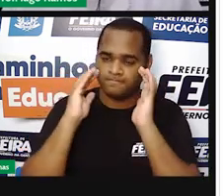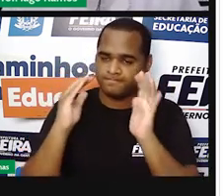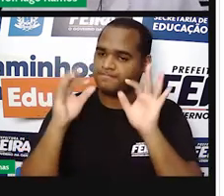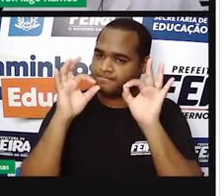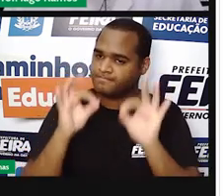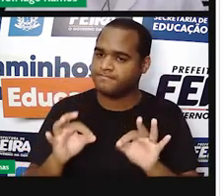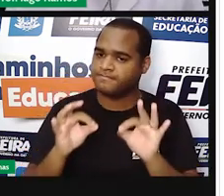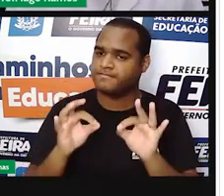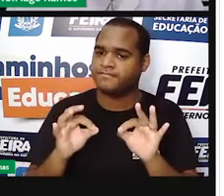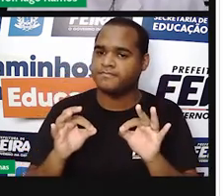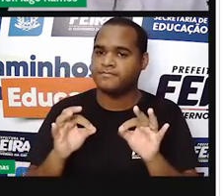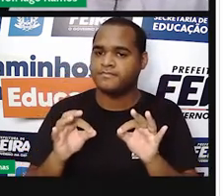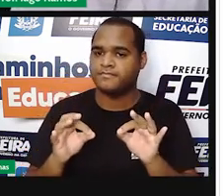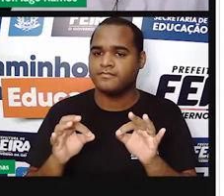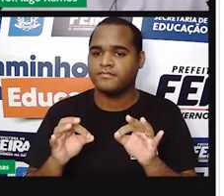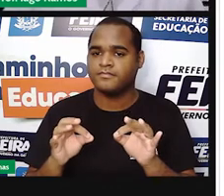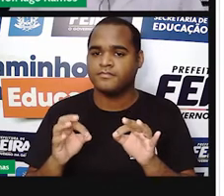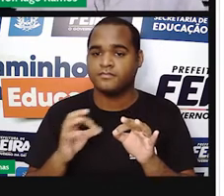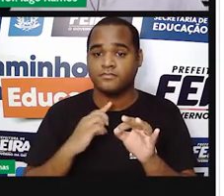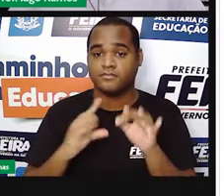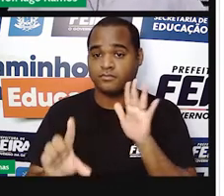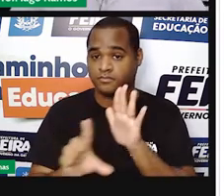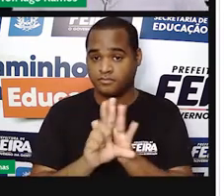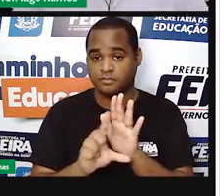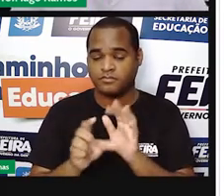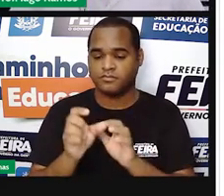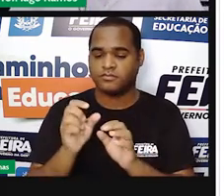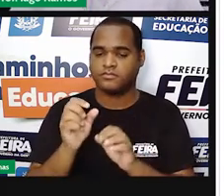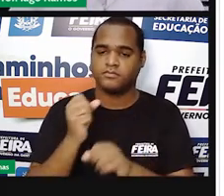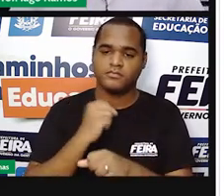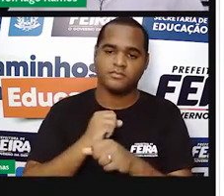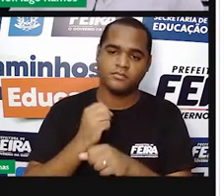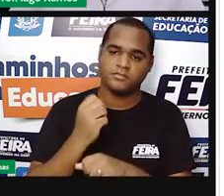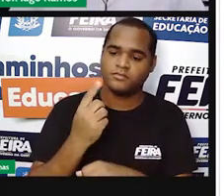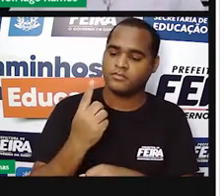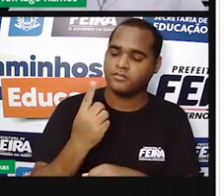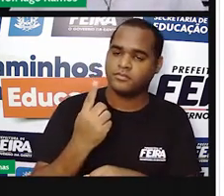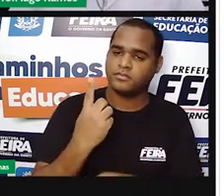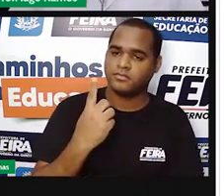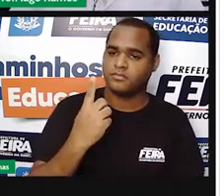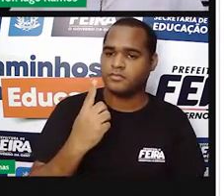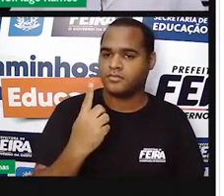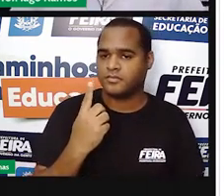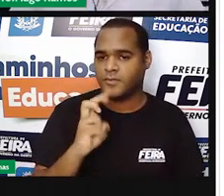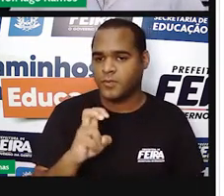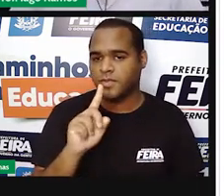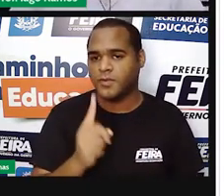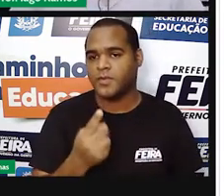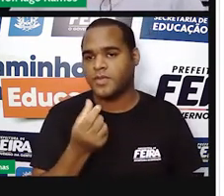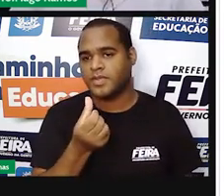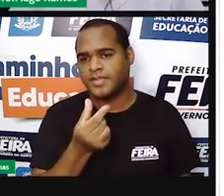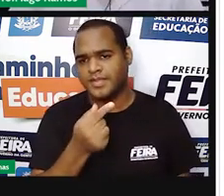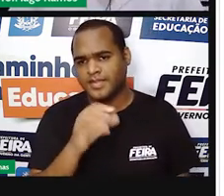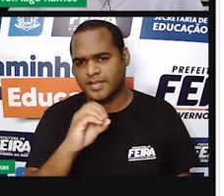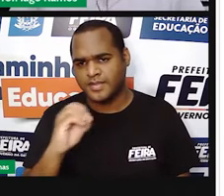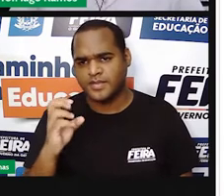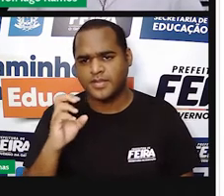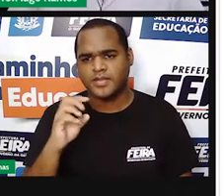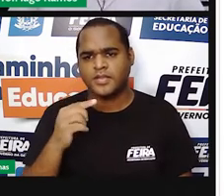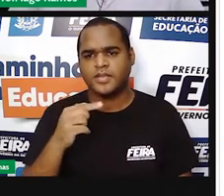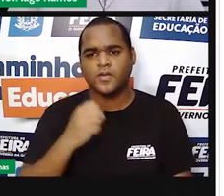ao descrito na lei número 5.700, de 1º de setembro de 1971,